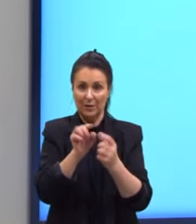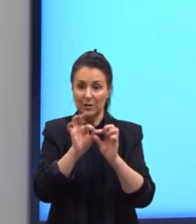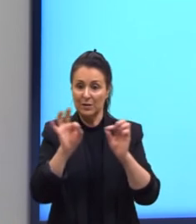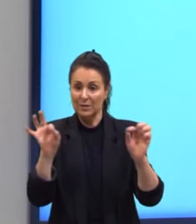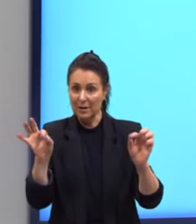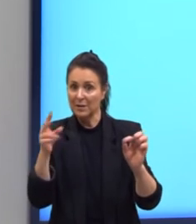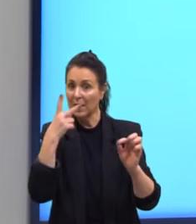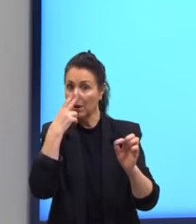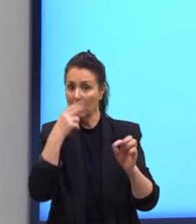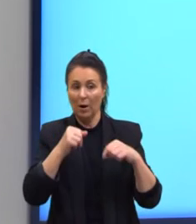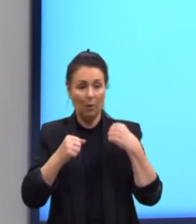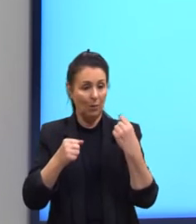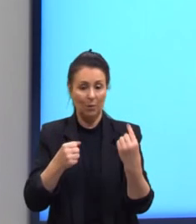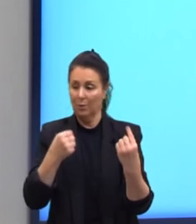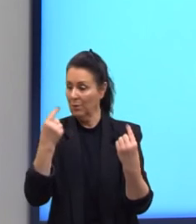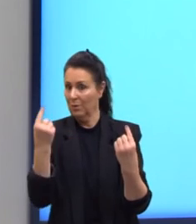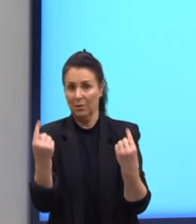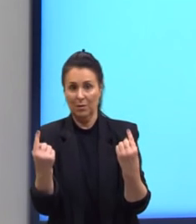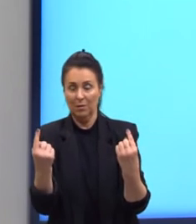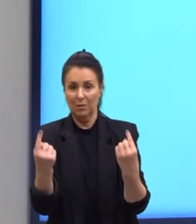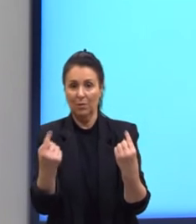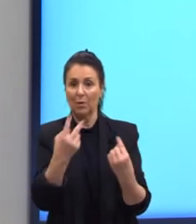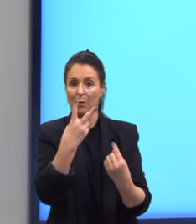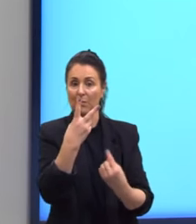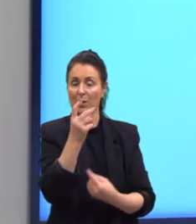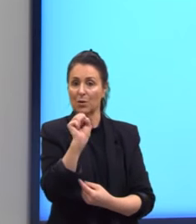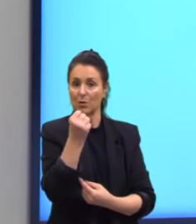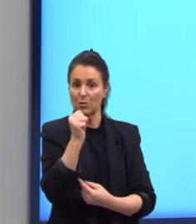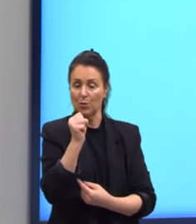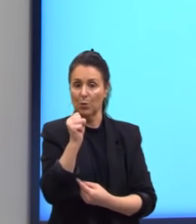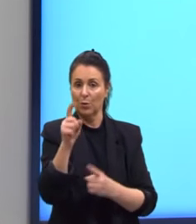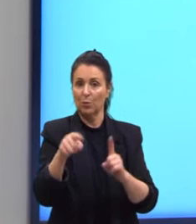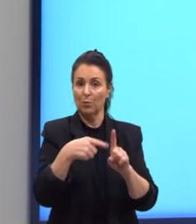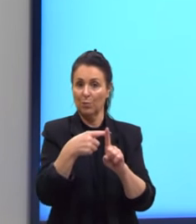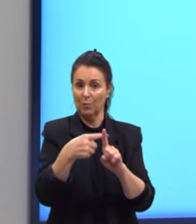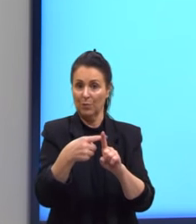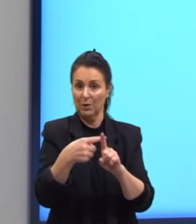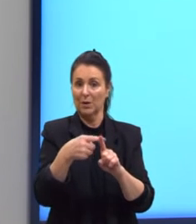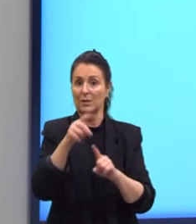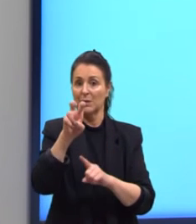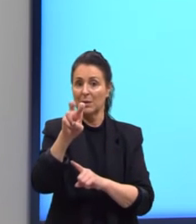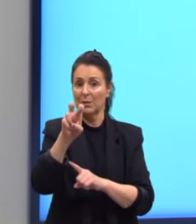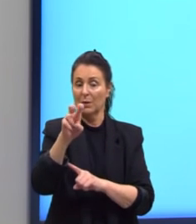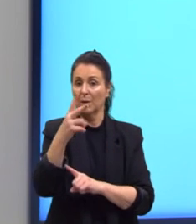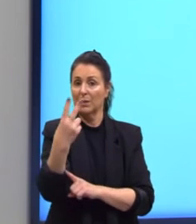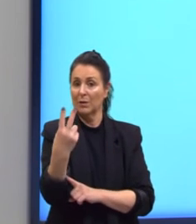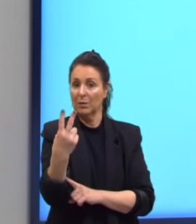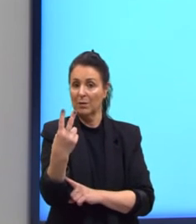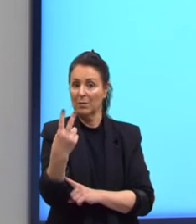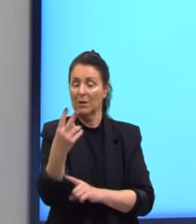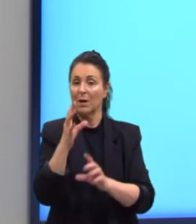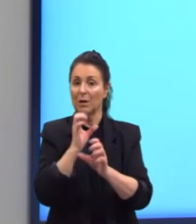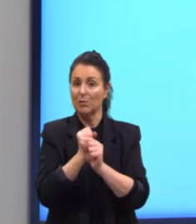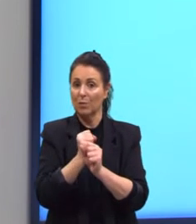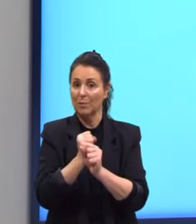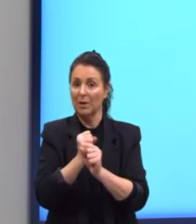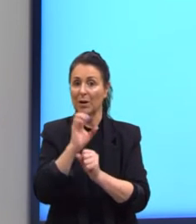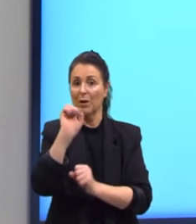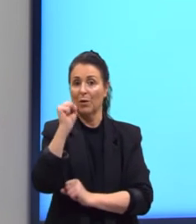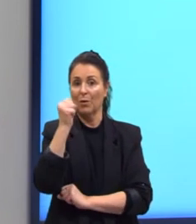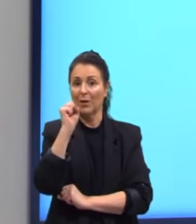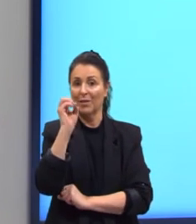por exemplo aqui nós somamos 28 e 52 a soma resulta em 80